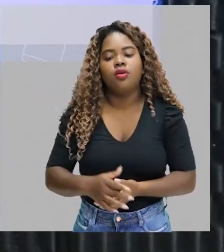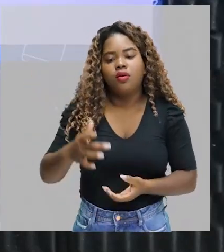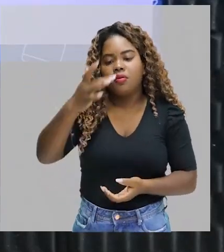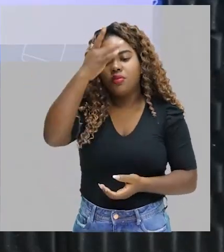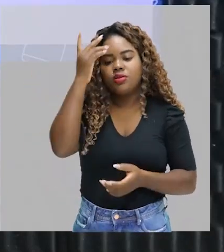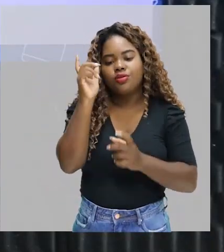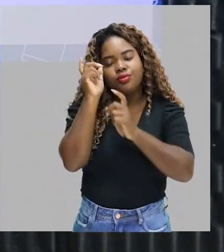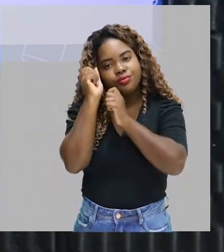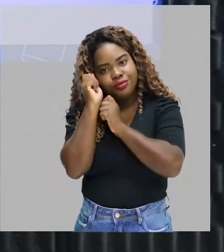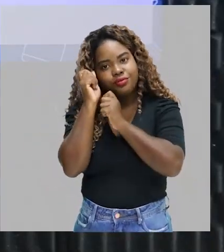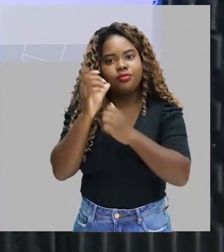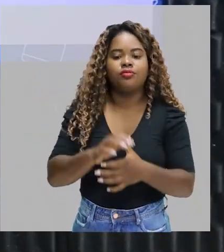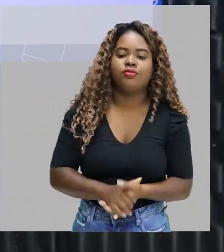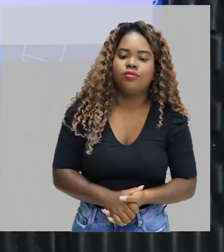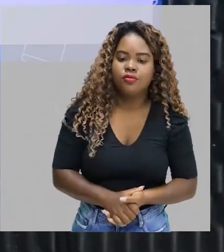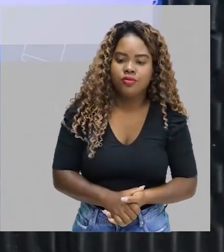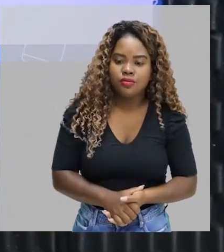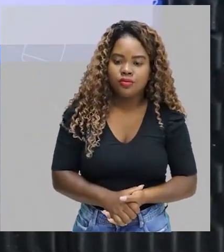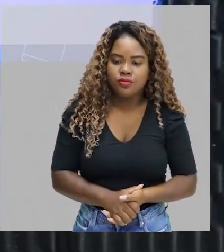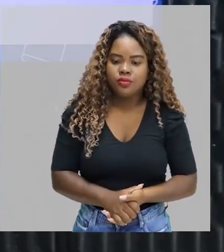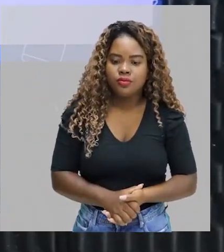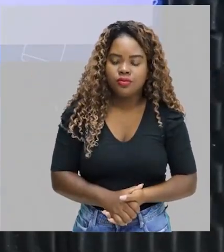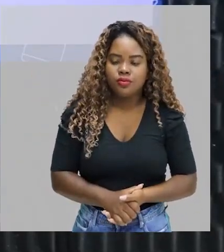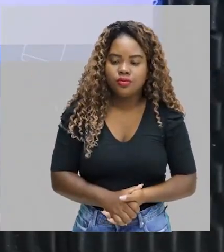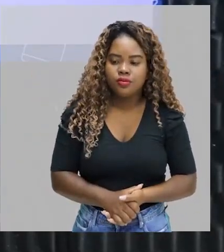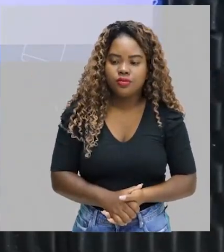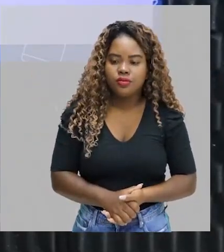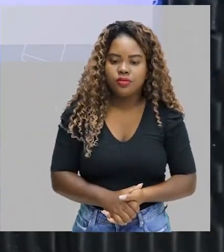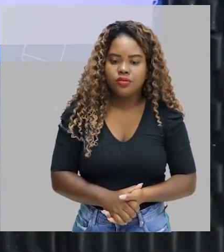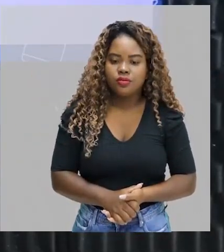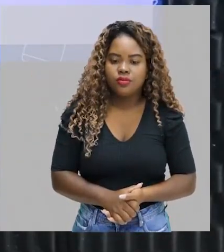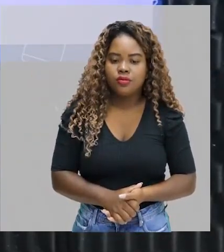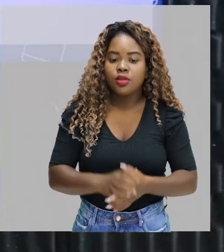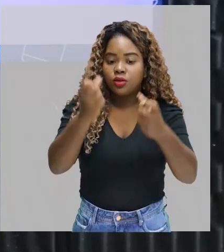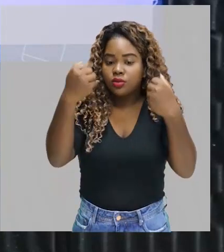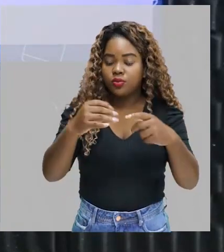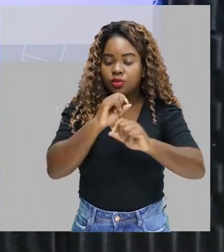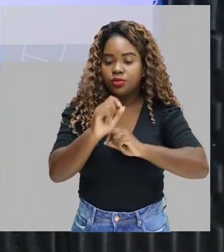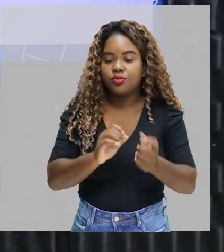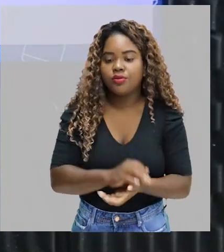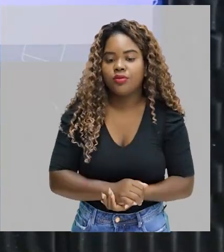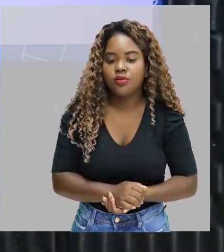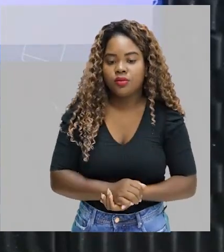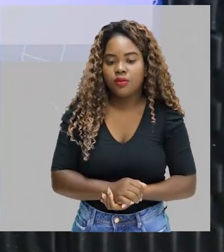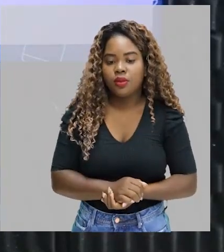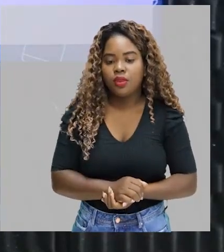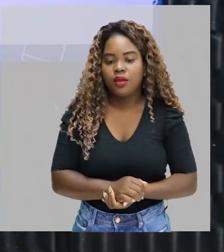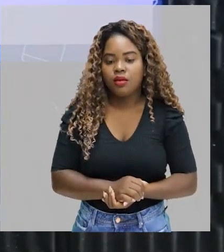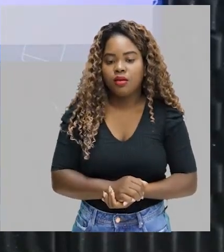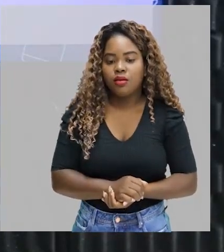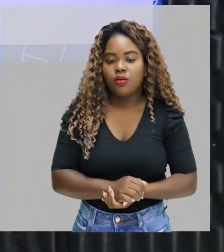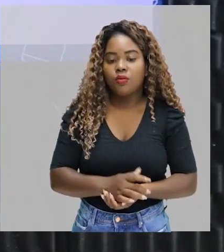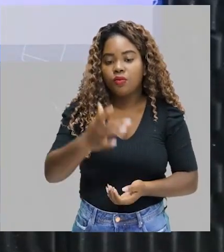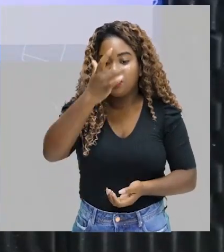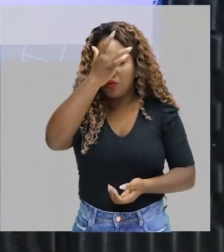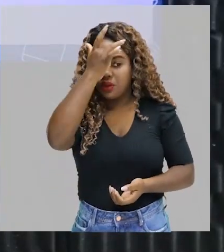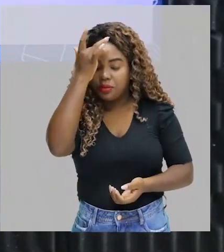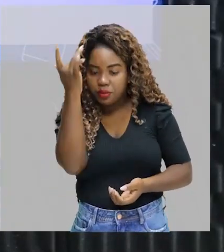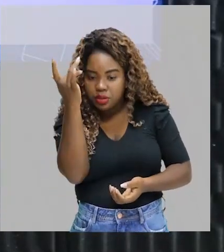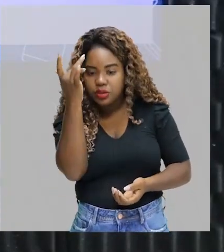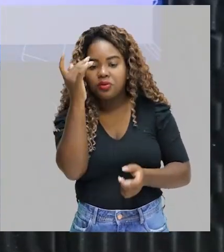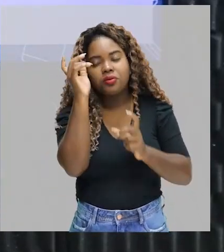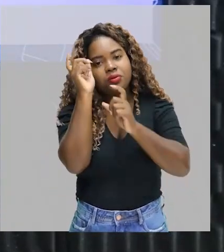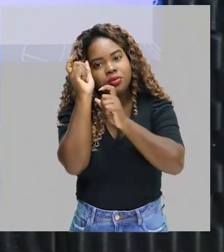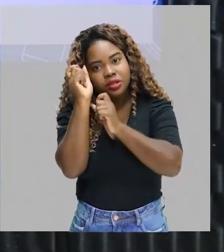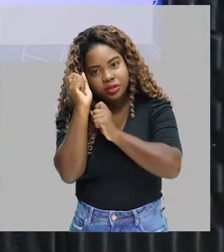professor, um gasto maior do que os níveis de repouso. O seria isso? Eu quero dizer para vocês que mesmo quando o indivíduo está